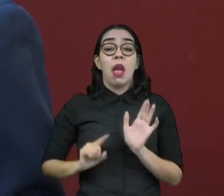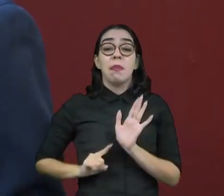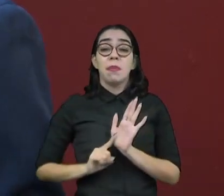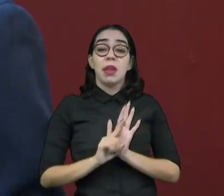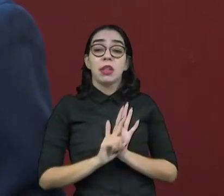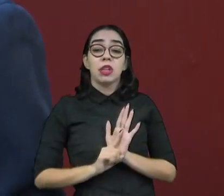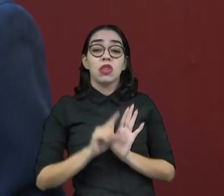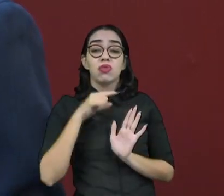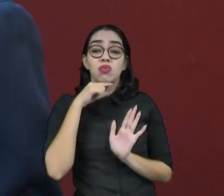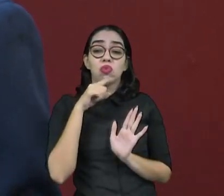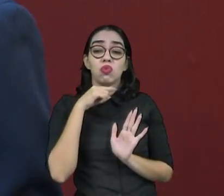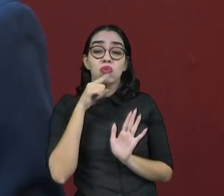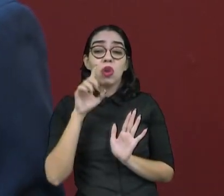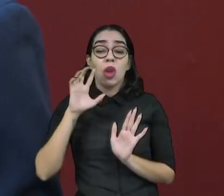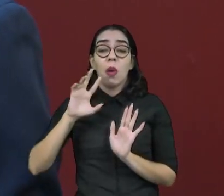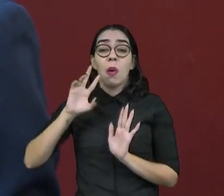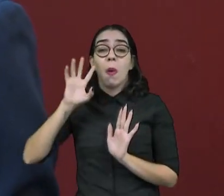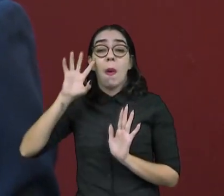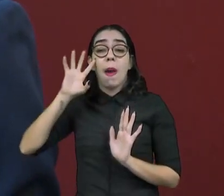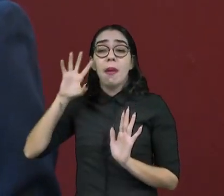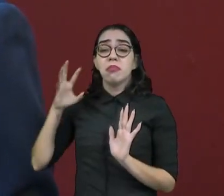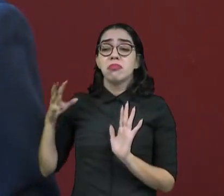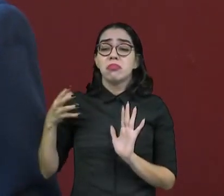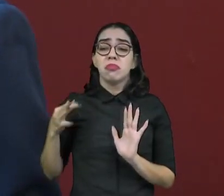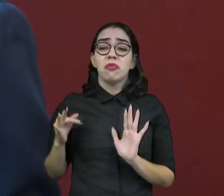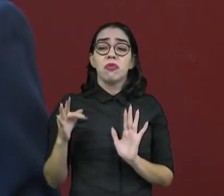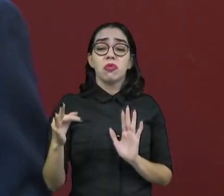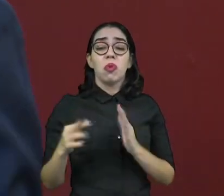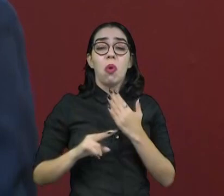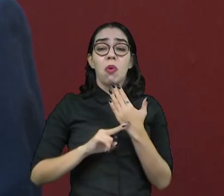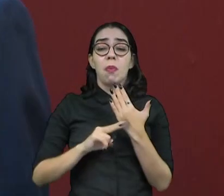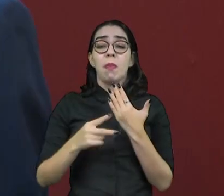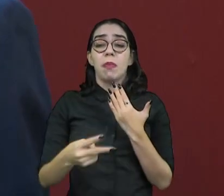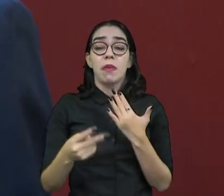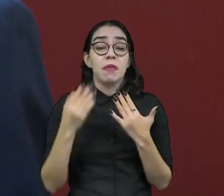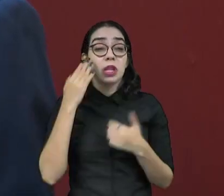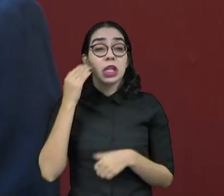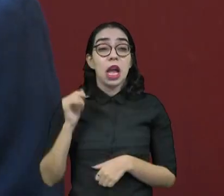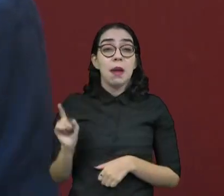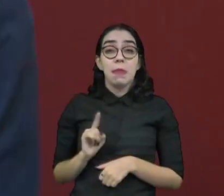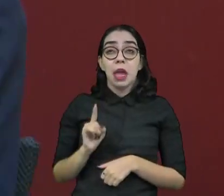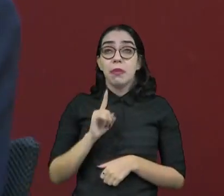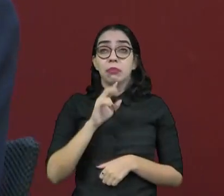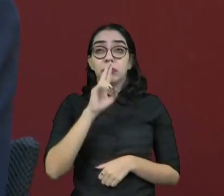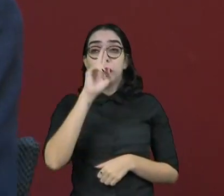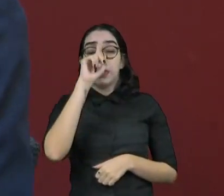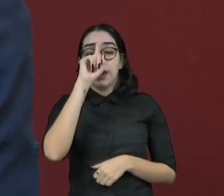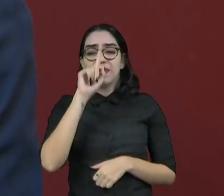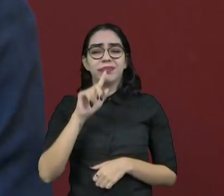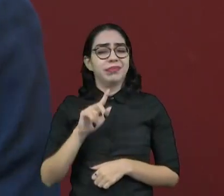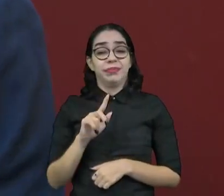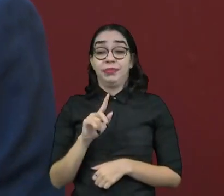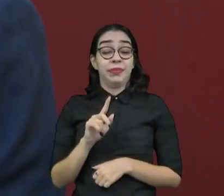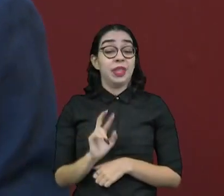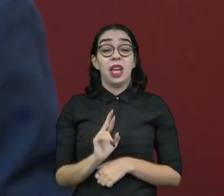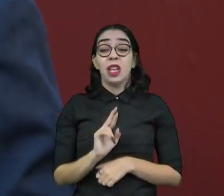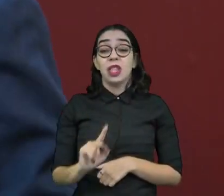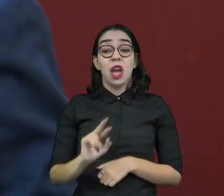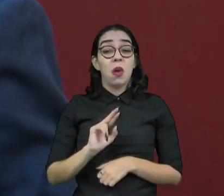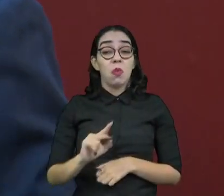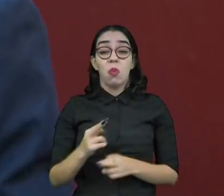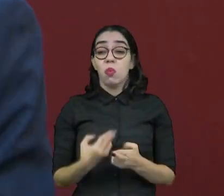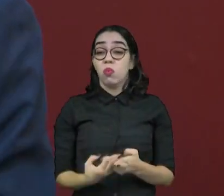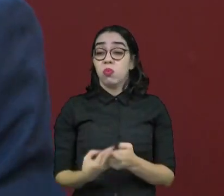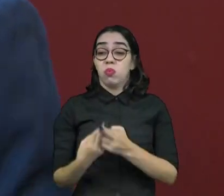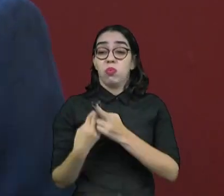antecipar os resultados. As previsões feitas pelos institutos não foram corretas. Isso está completamente equivocado. previsões.